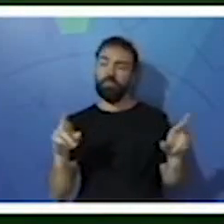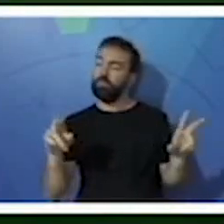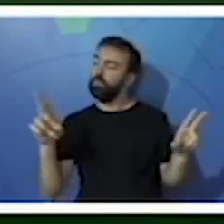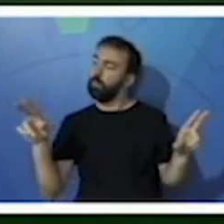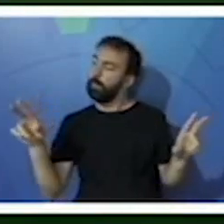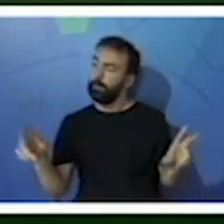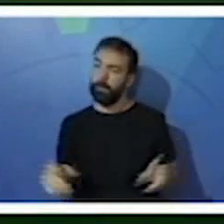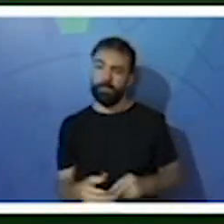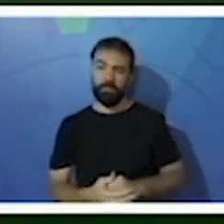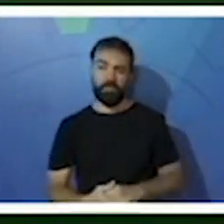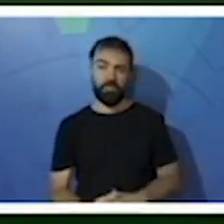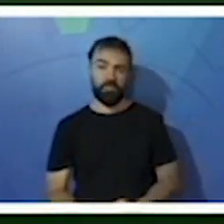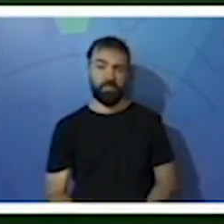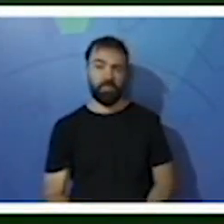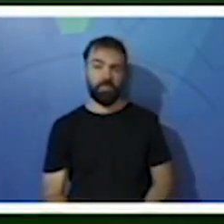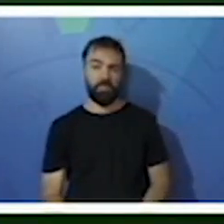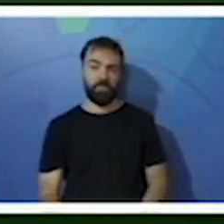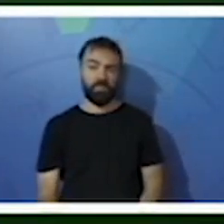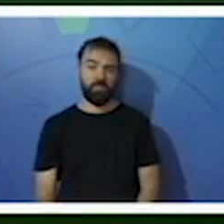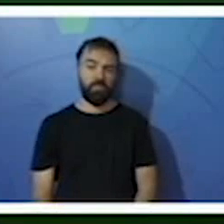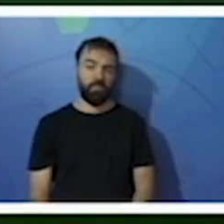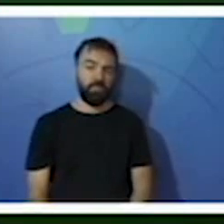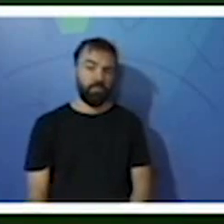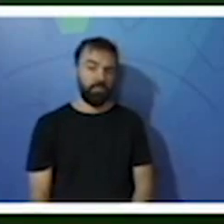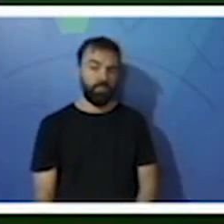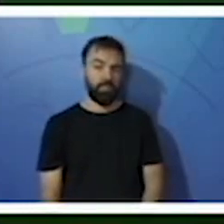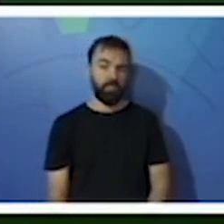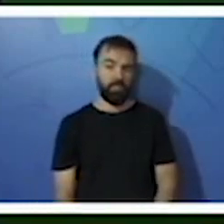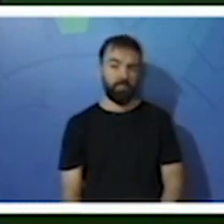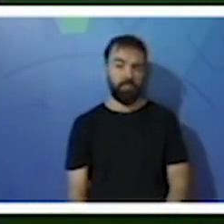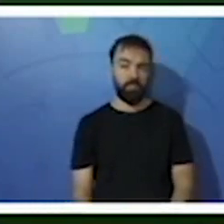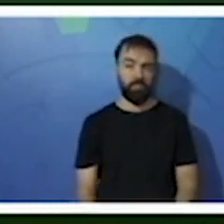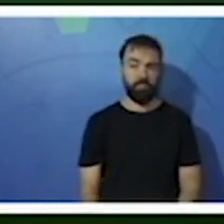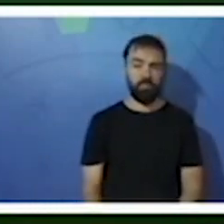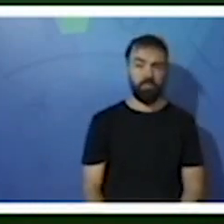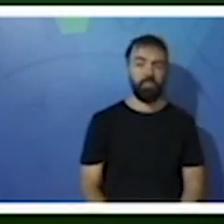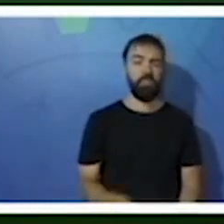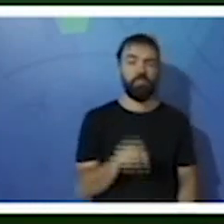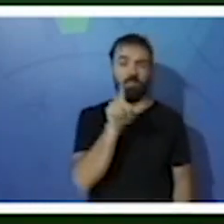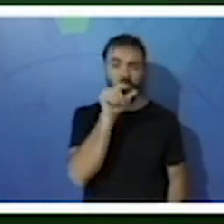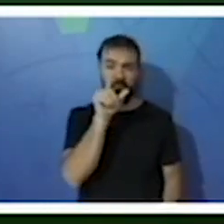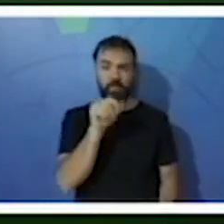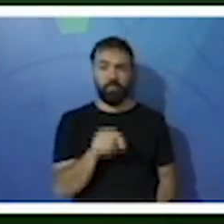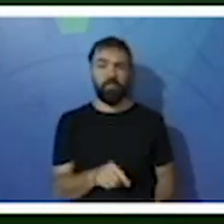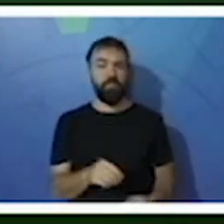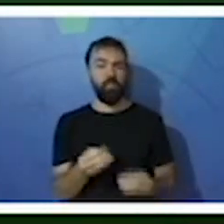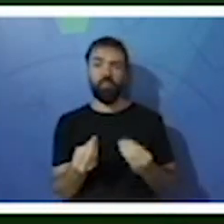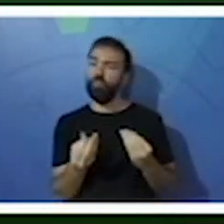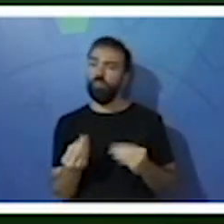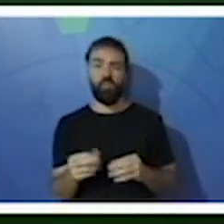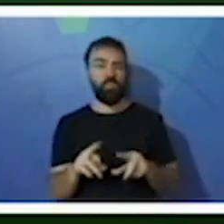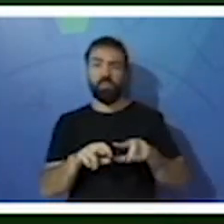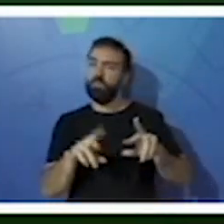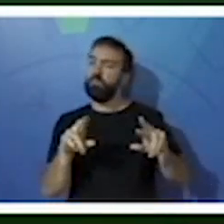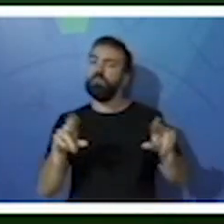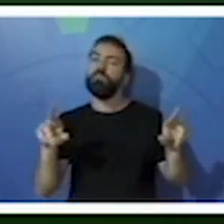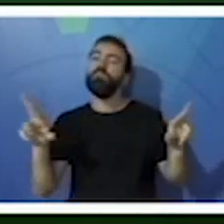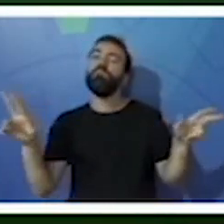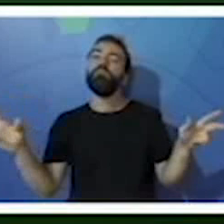tudo, que aí depois fica mais fácil para nós discutirmos, ok? As aves apresentam uma grande